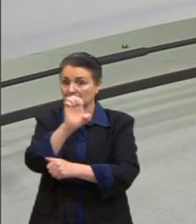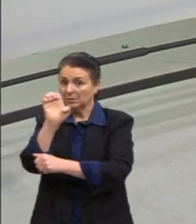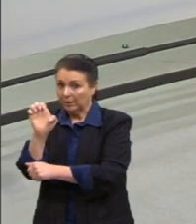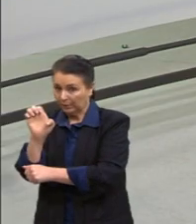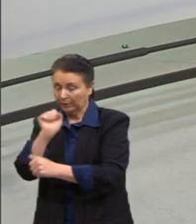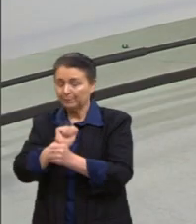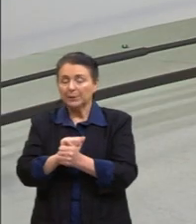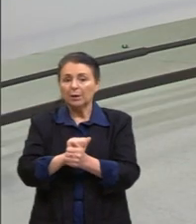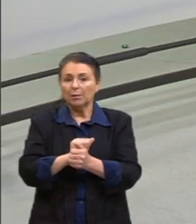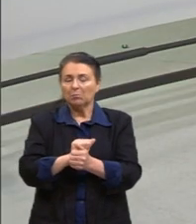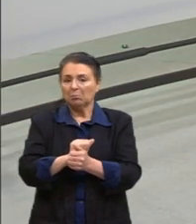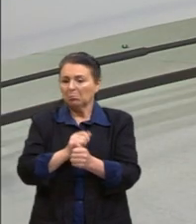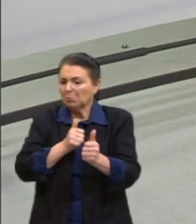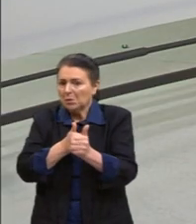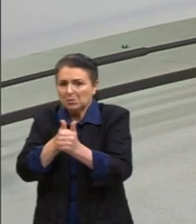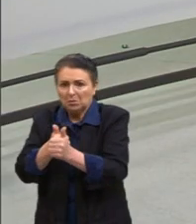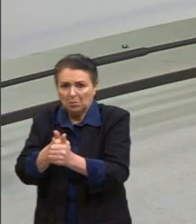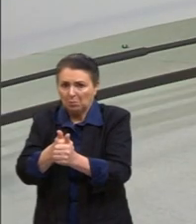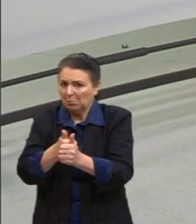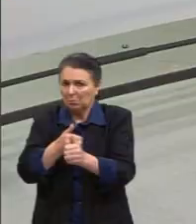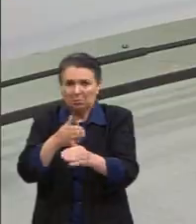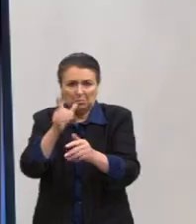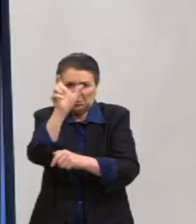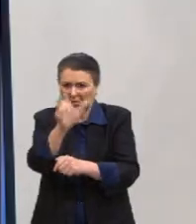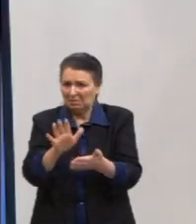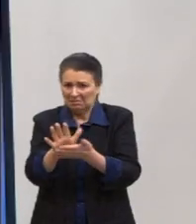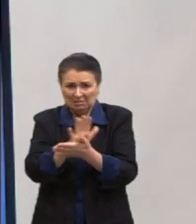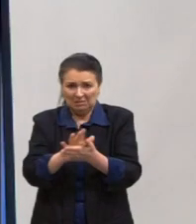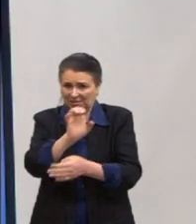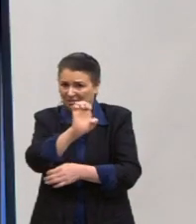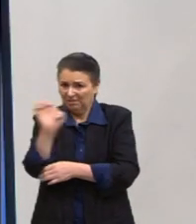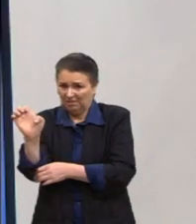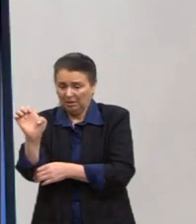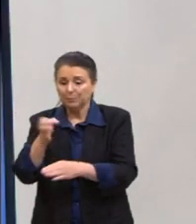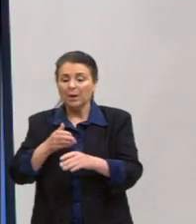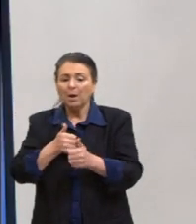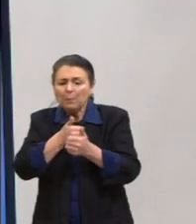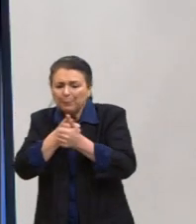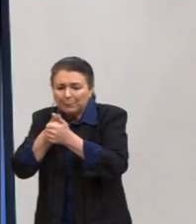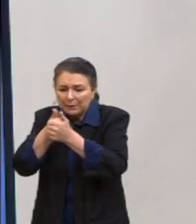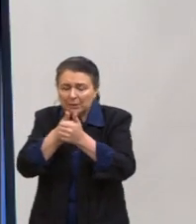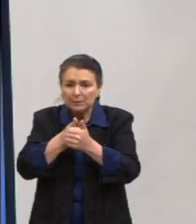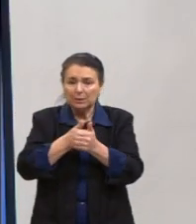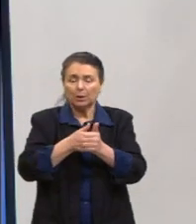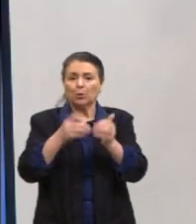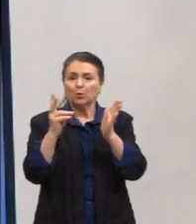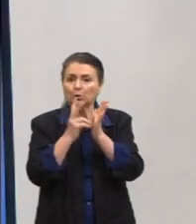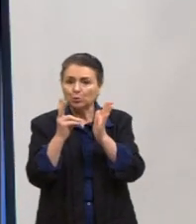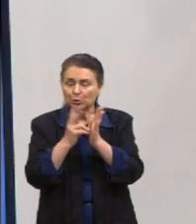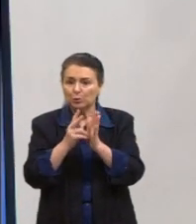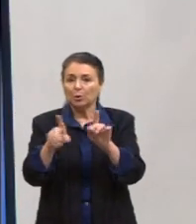que nem era de esquerda, perseguiram indígenas, perseguiram homossexuais,